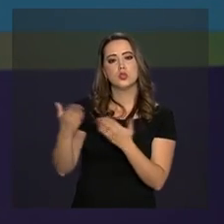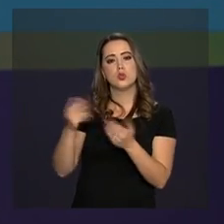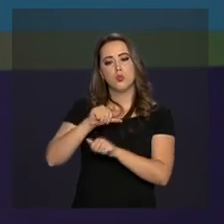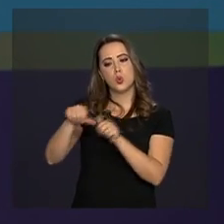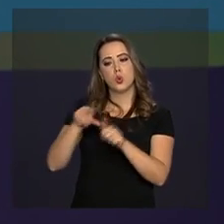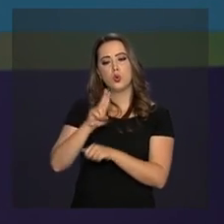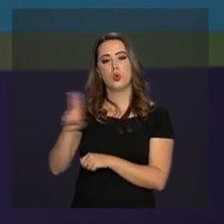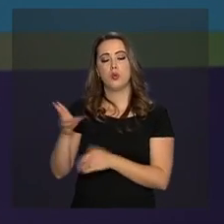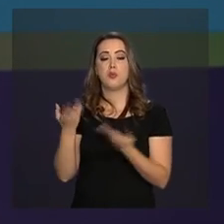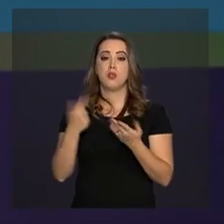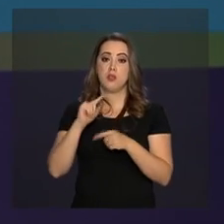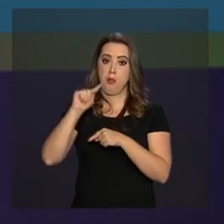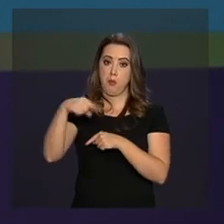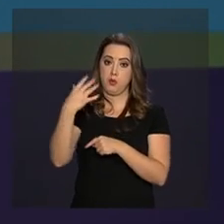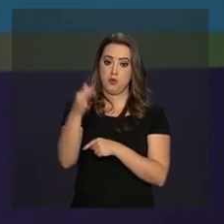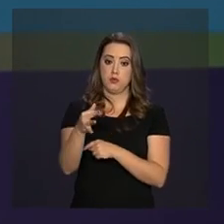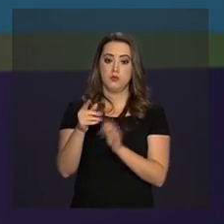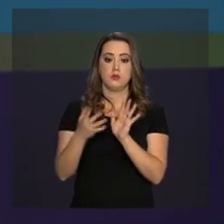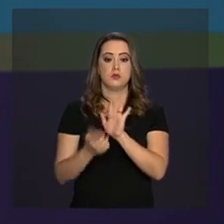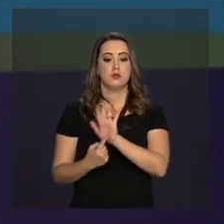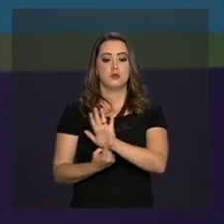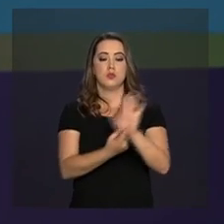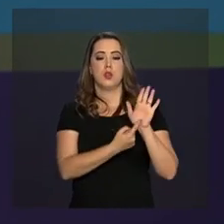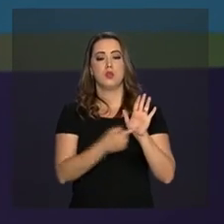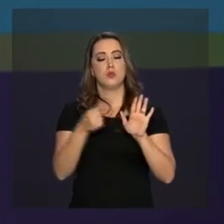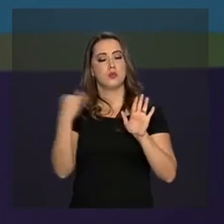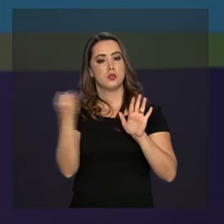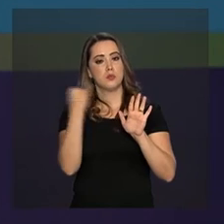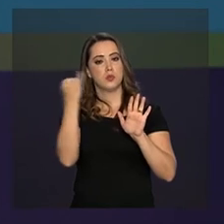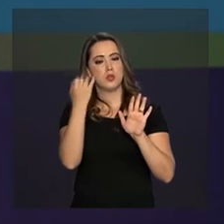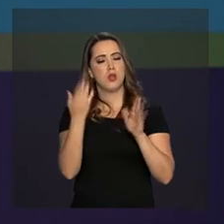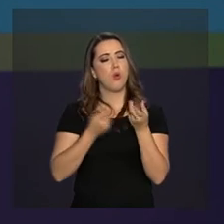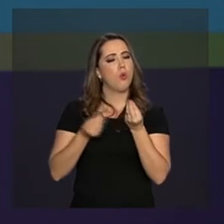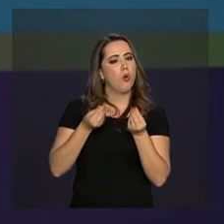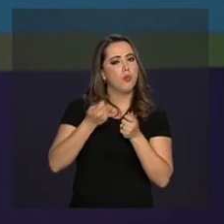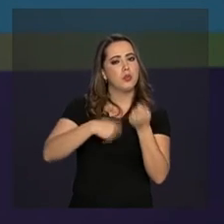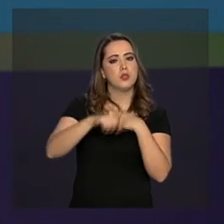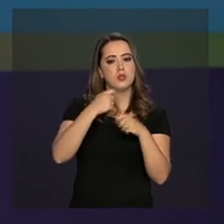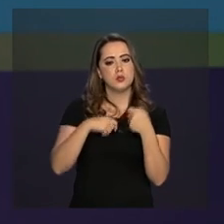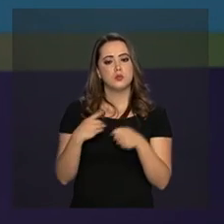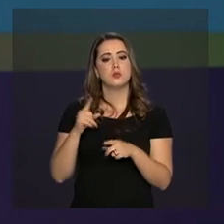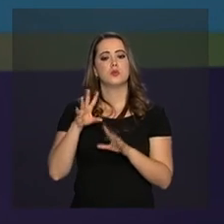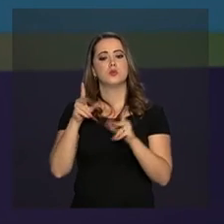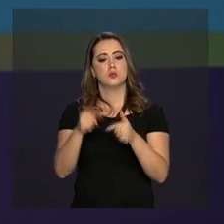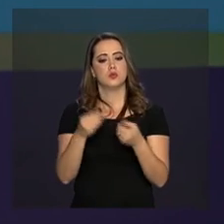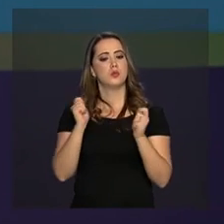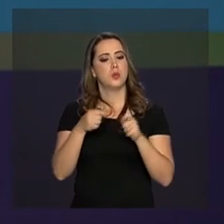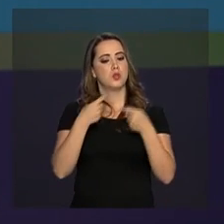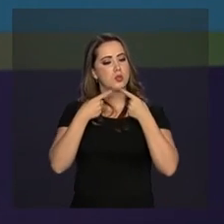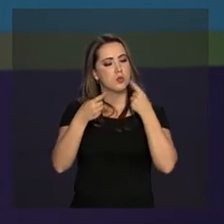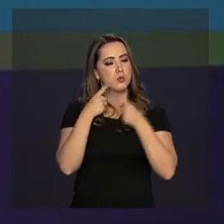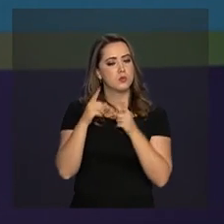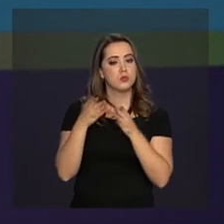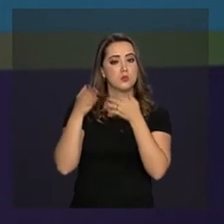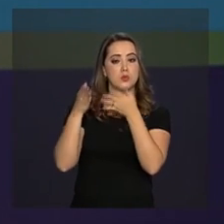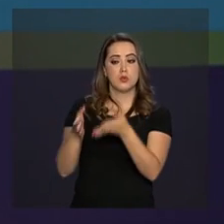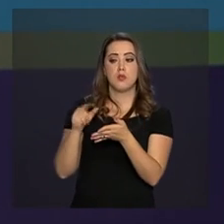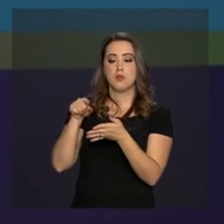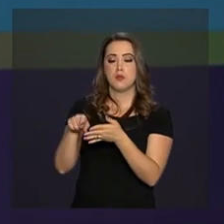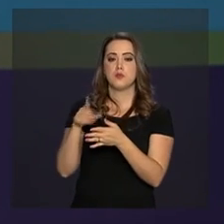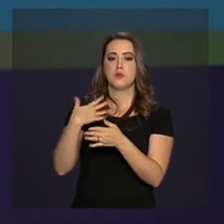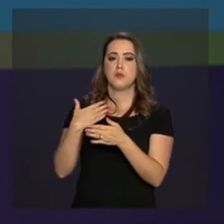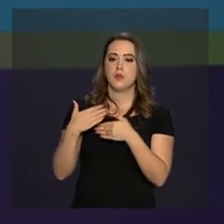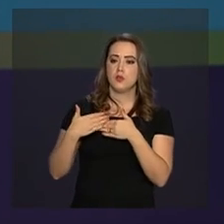essa relevância e também o momento atual da economia, que, claro, vai ser discutido ali na